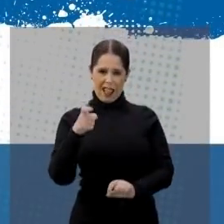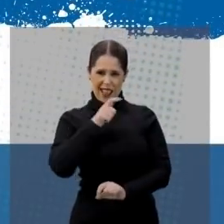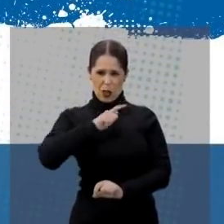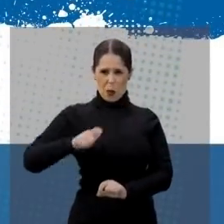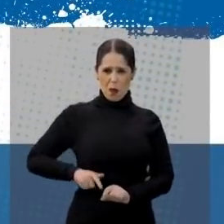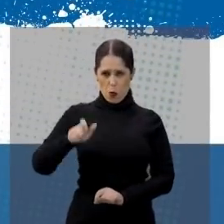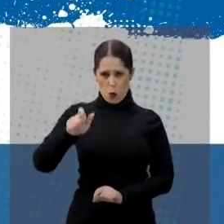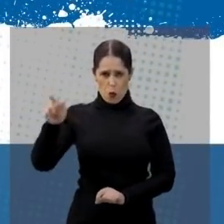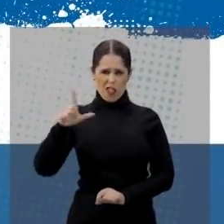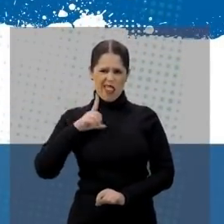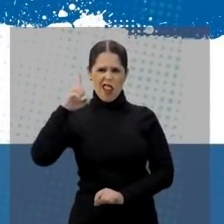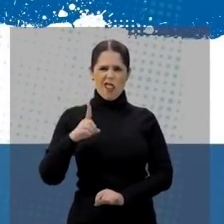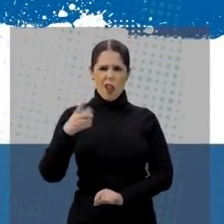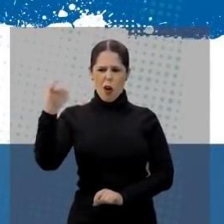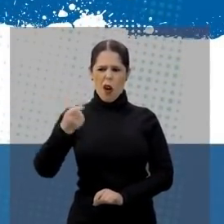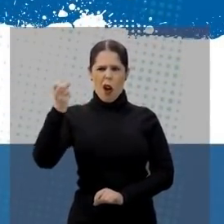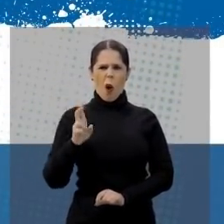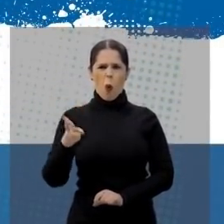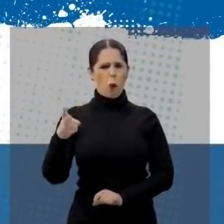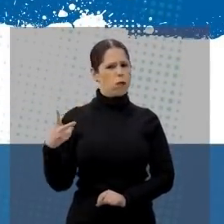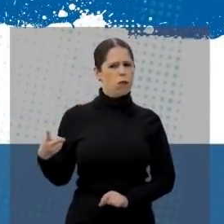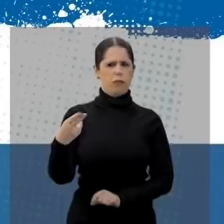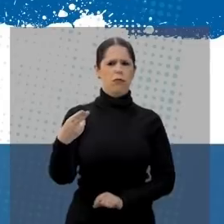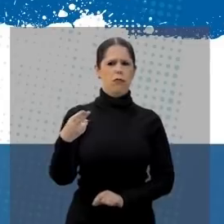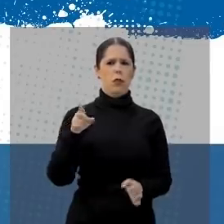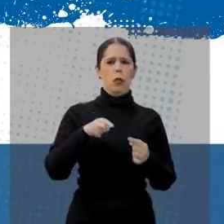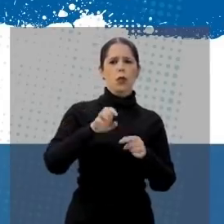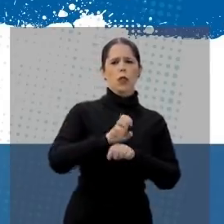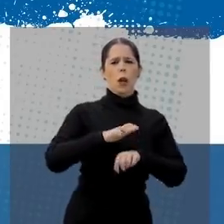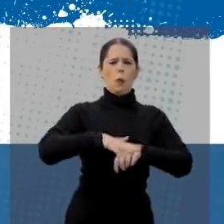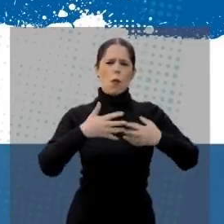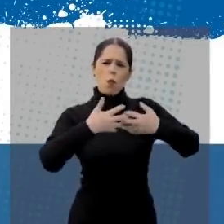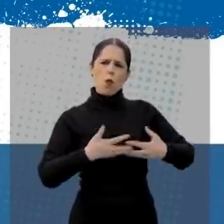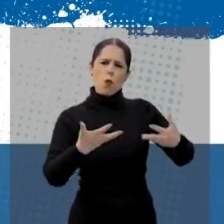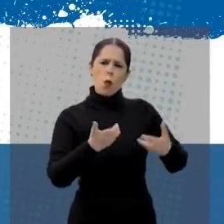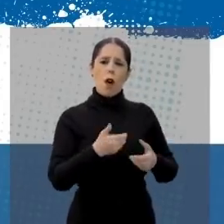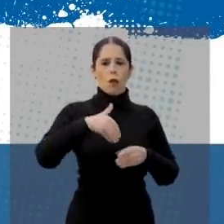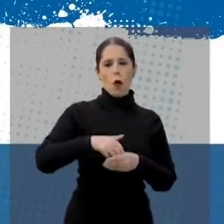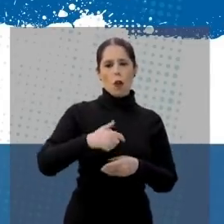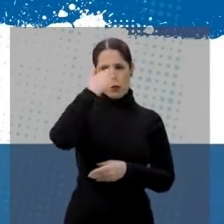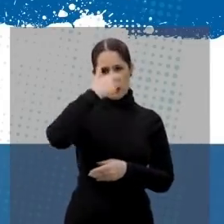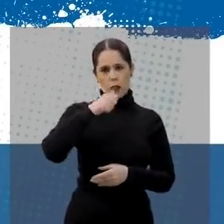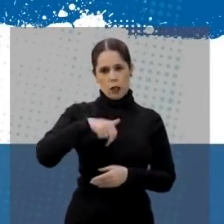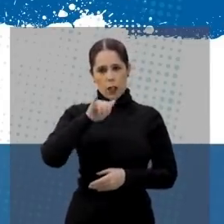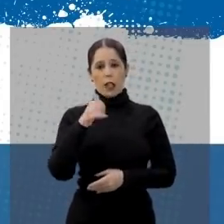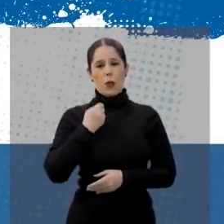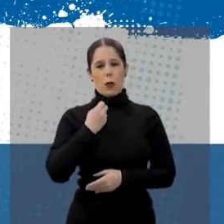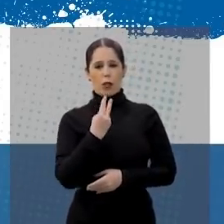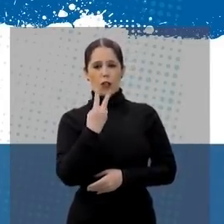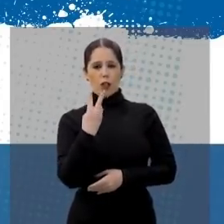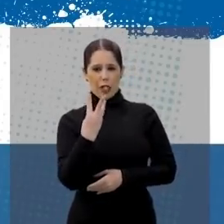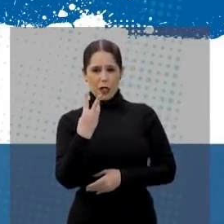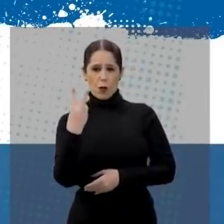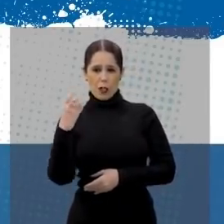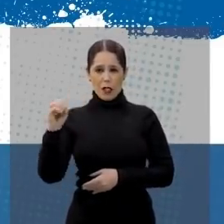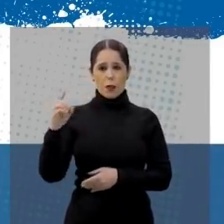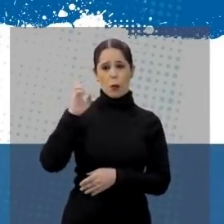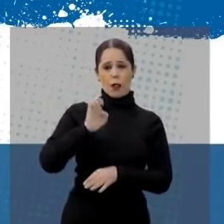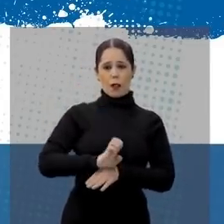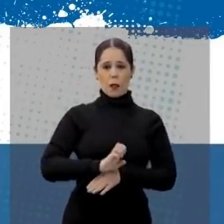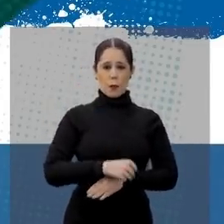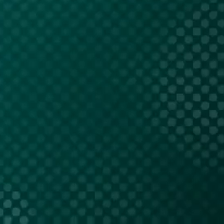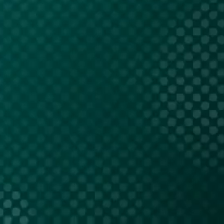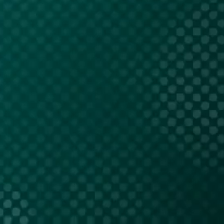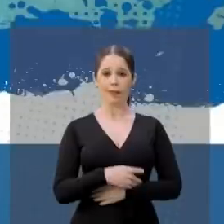lei que acabou com a pensão vitalícia para os ex-governadores. Por um estado mais eficiente, vote. Lânio Ortiz, 23200,